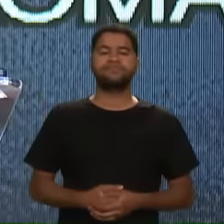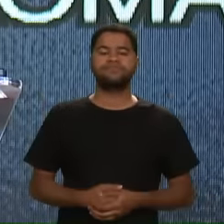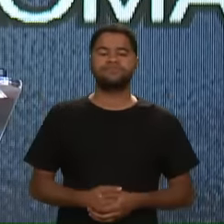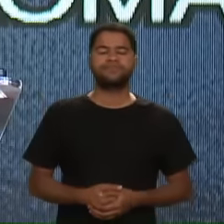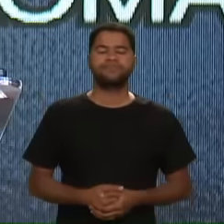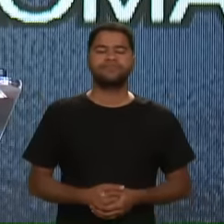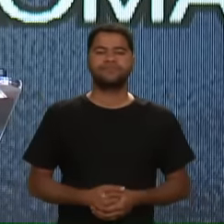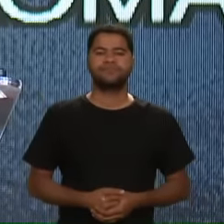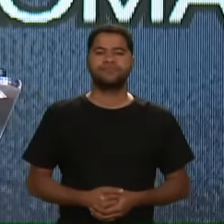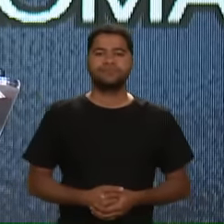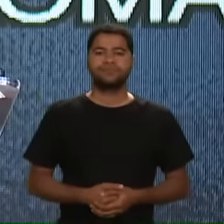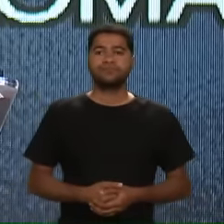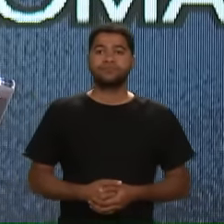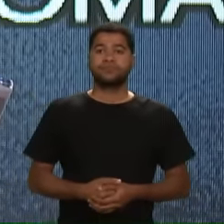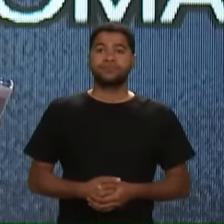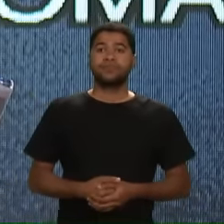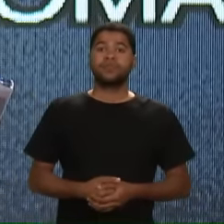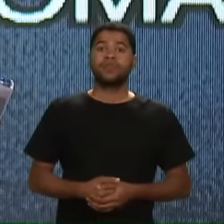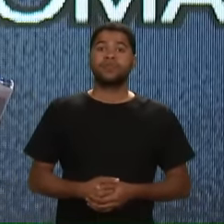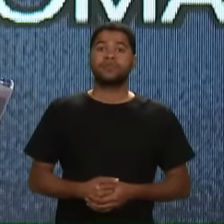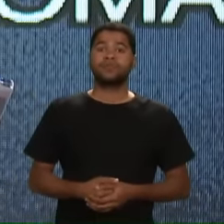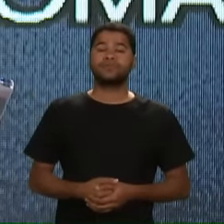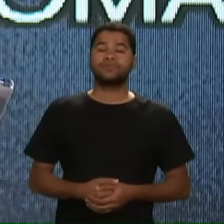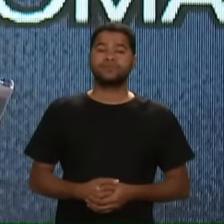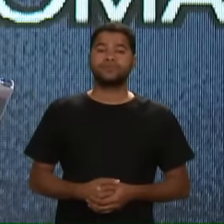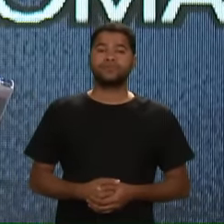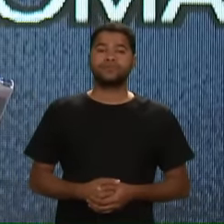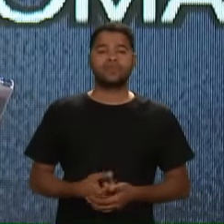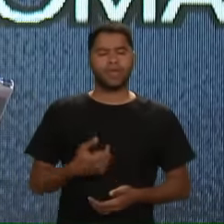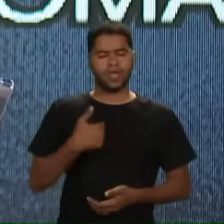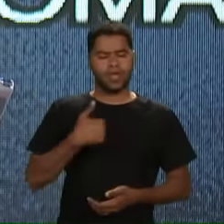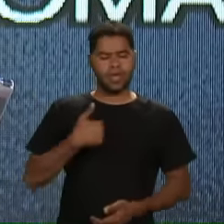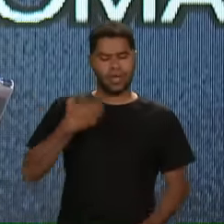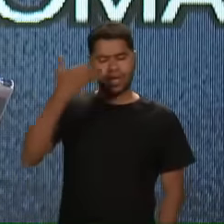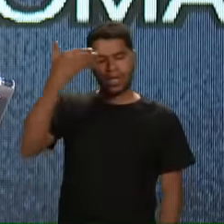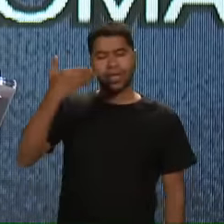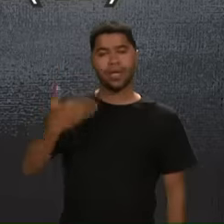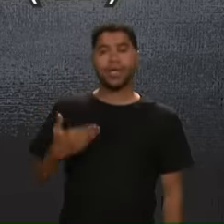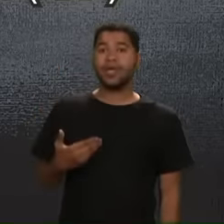que ele diz assim Porque eu estou o que?